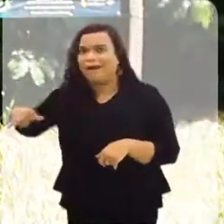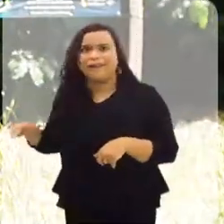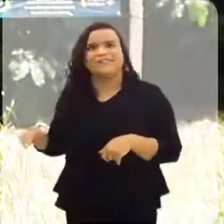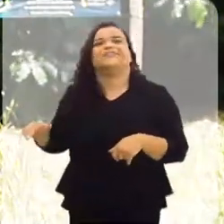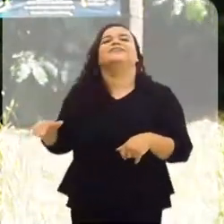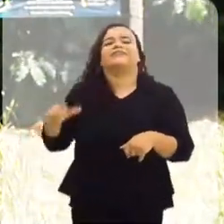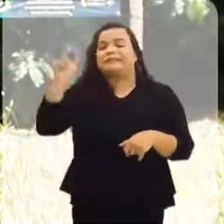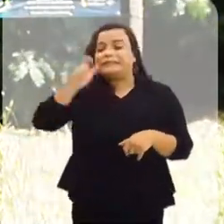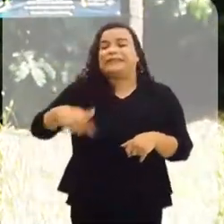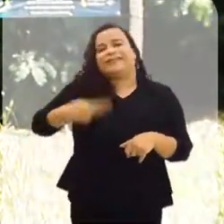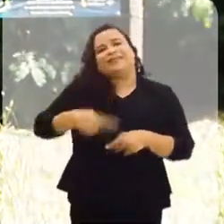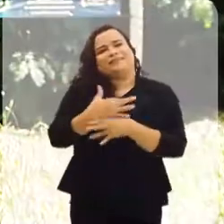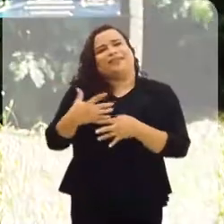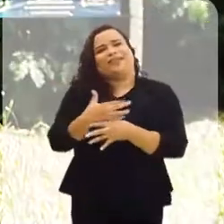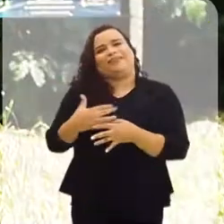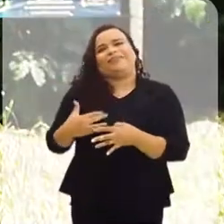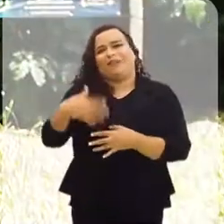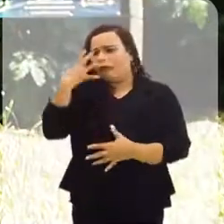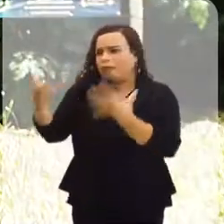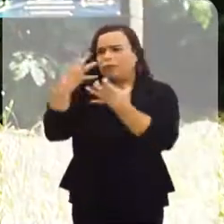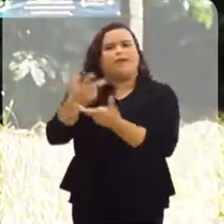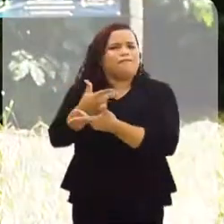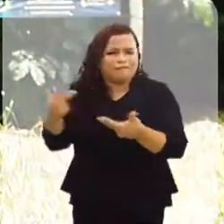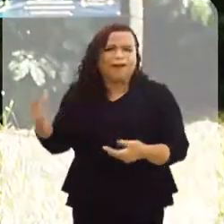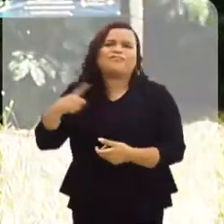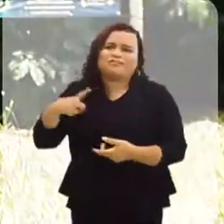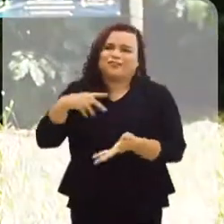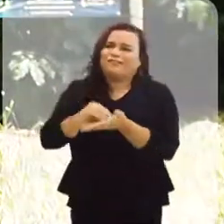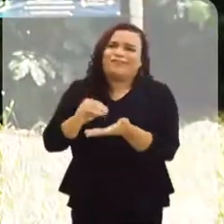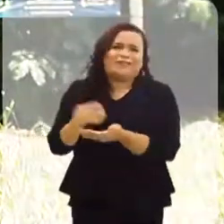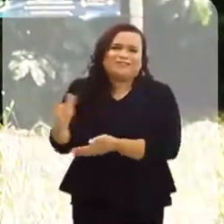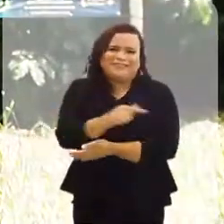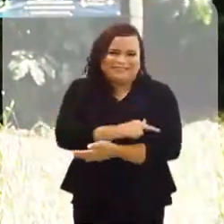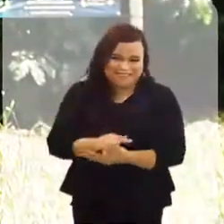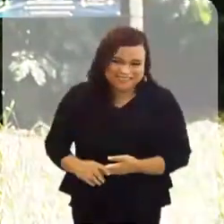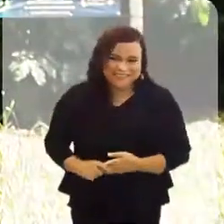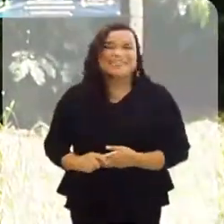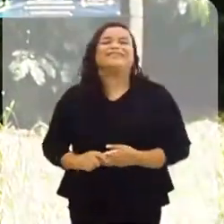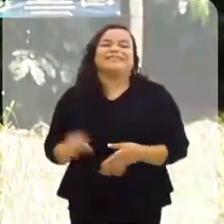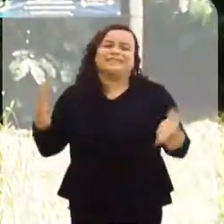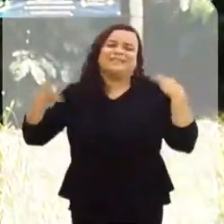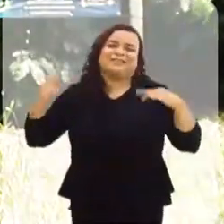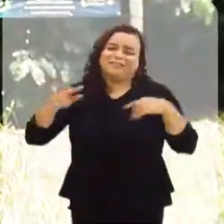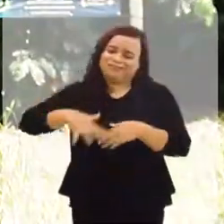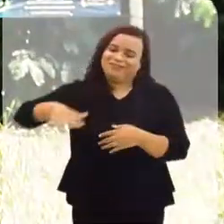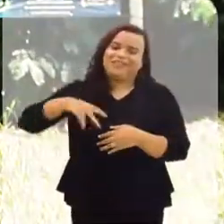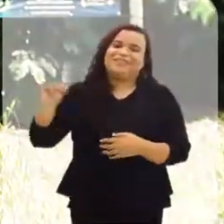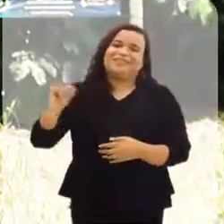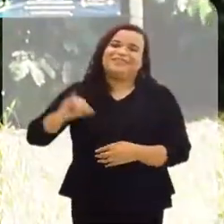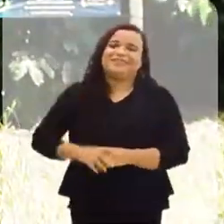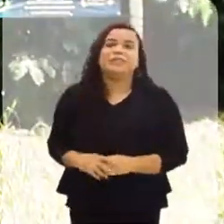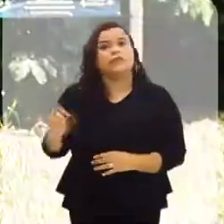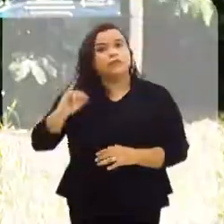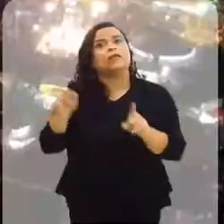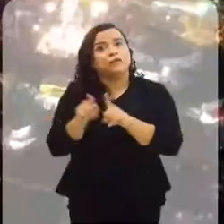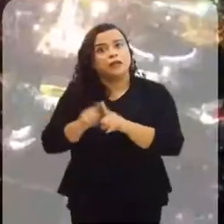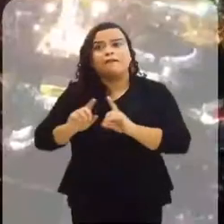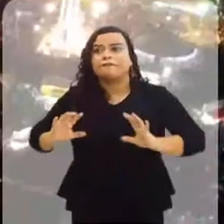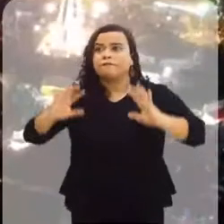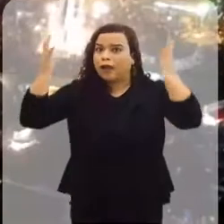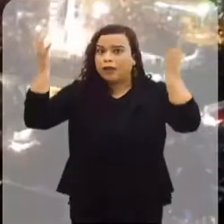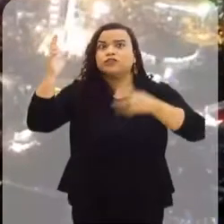de sítios de lazer interessantíssimos na cidade. Acho que não falta atrativo, não falta atração turística em Itaguaí.